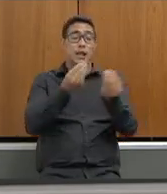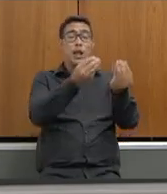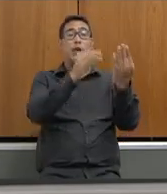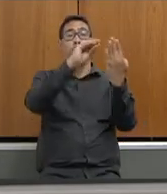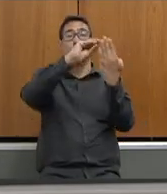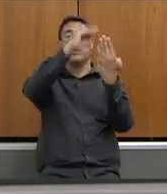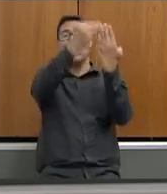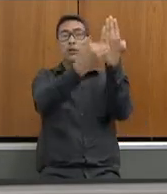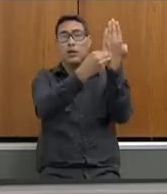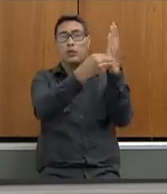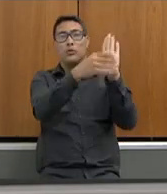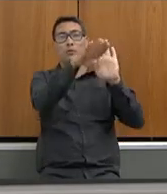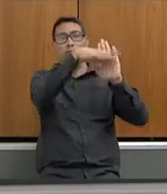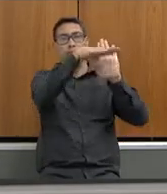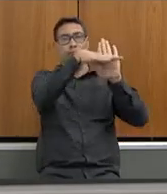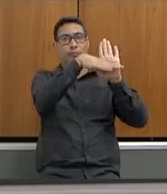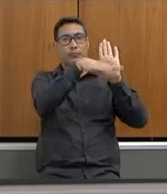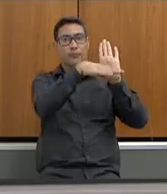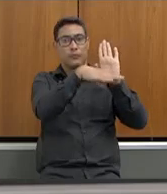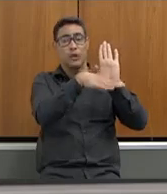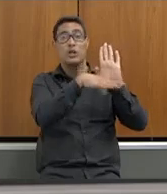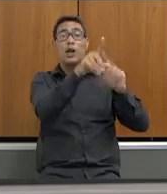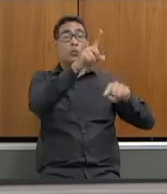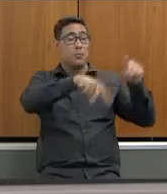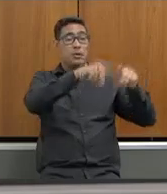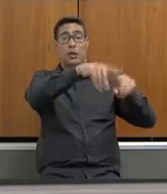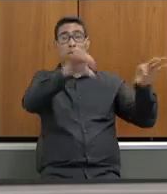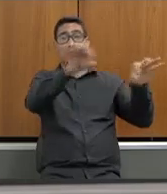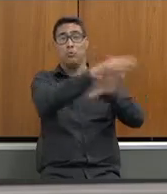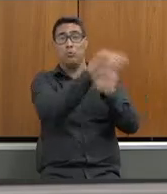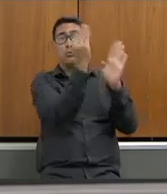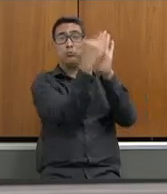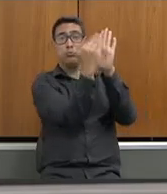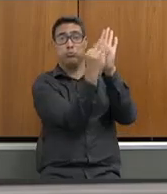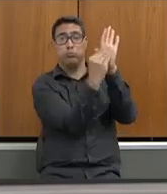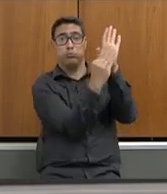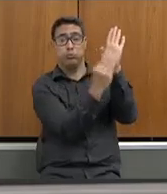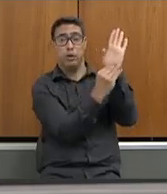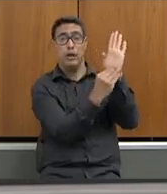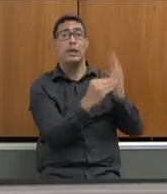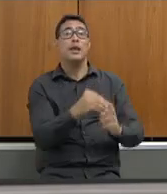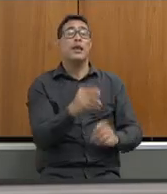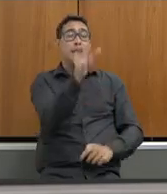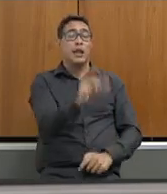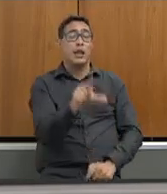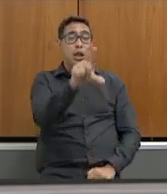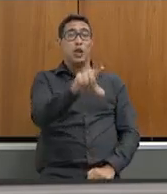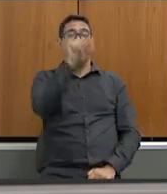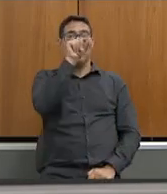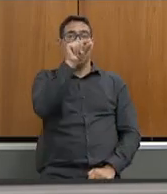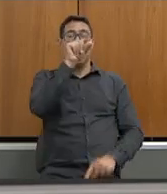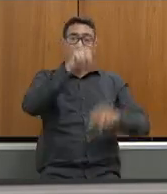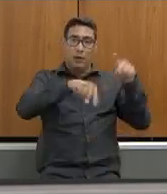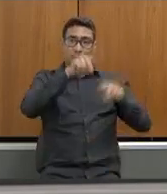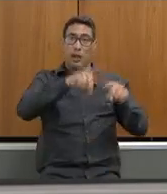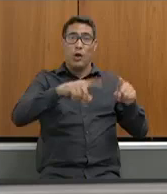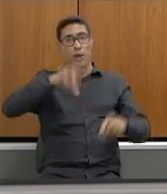para os diretores já com o material descrito e quem escolheu o material foi o diretor da escola